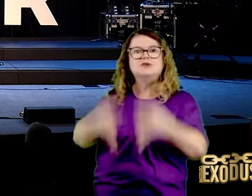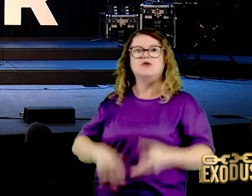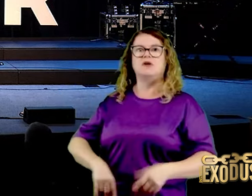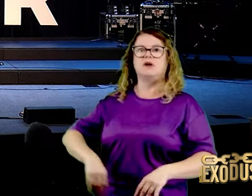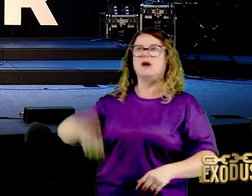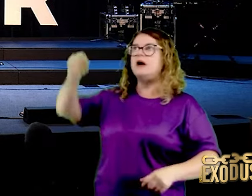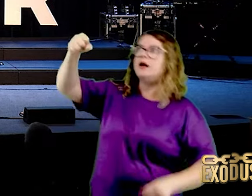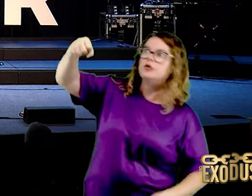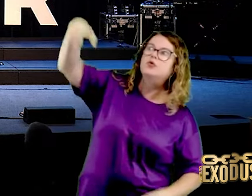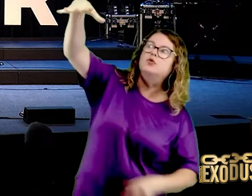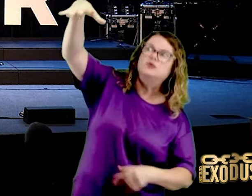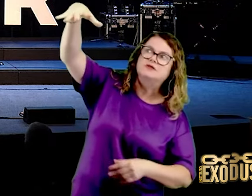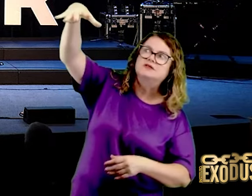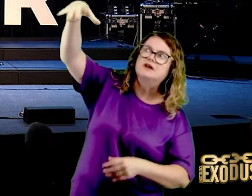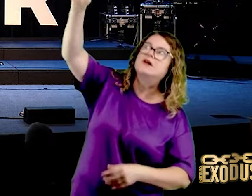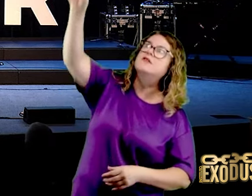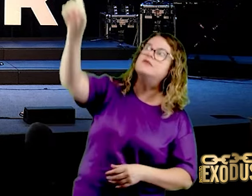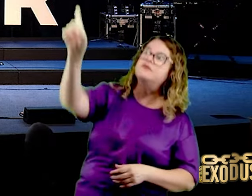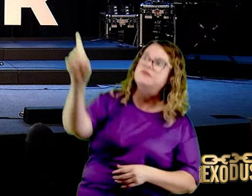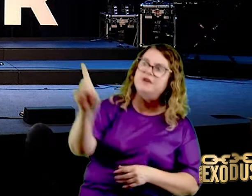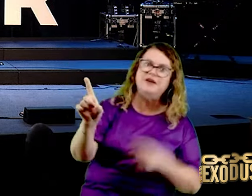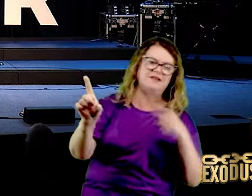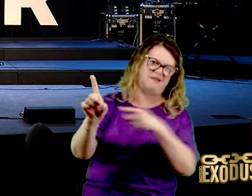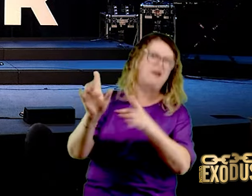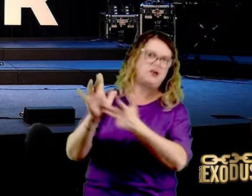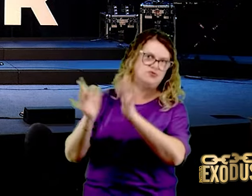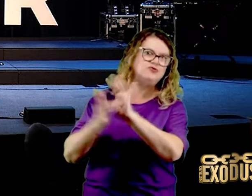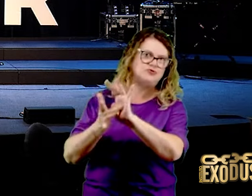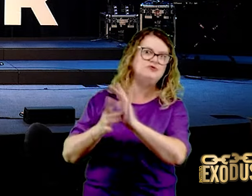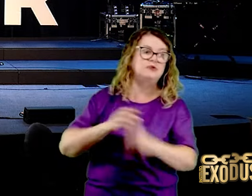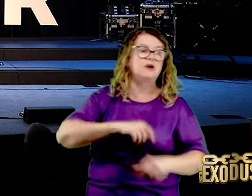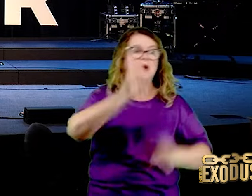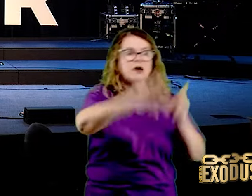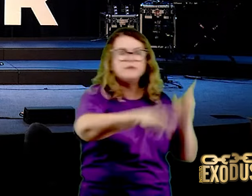a luz, porque as suas obras eram mais.